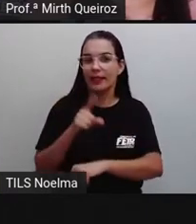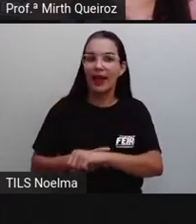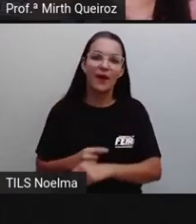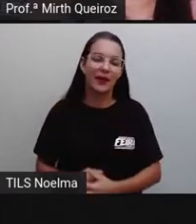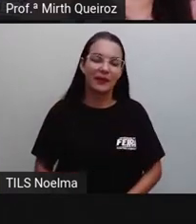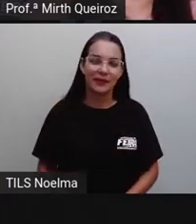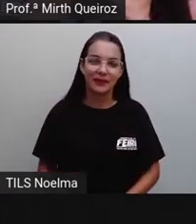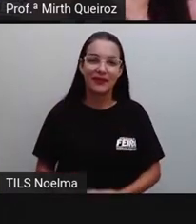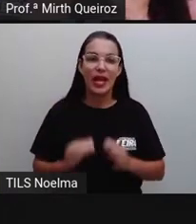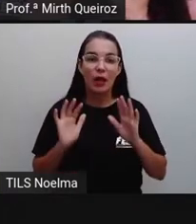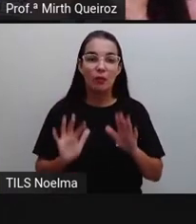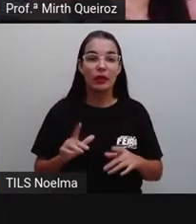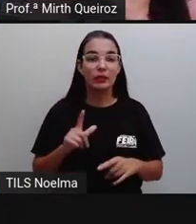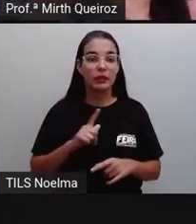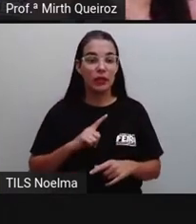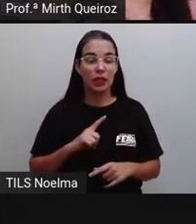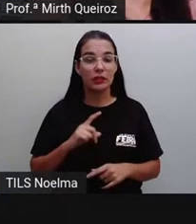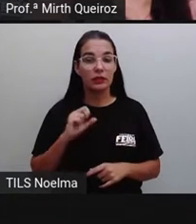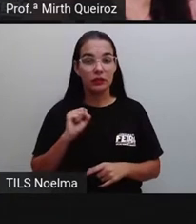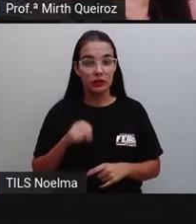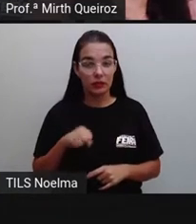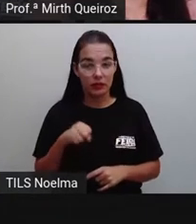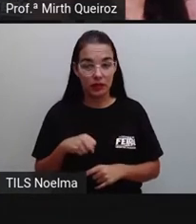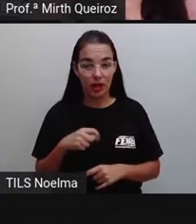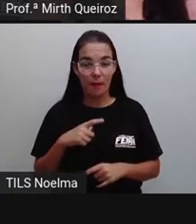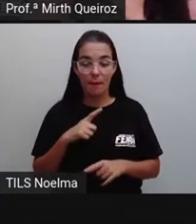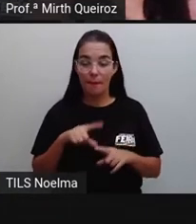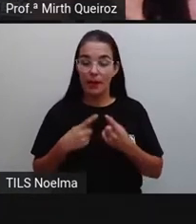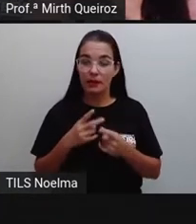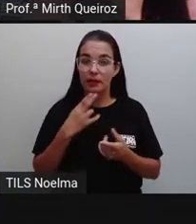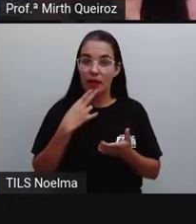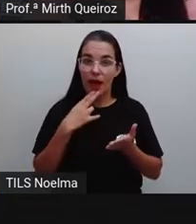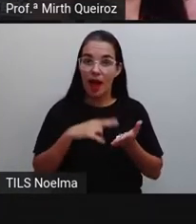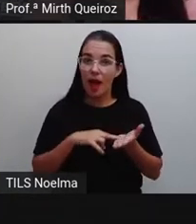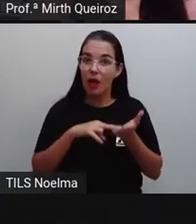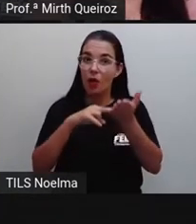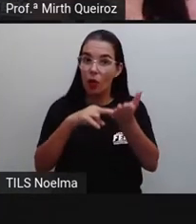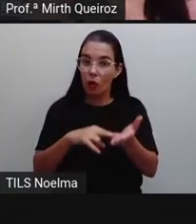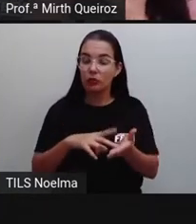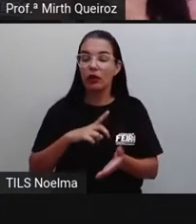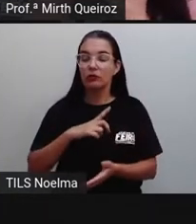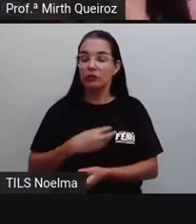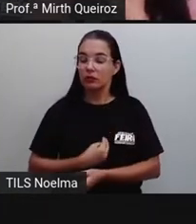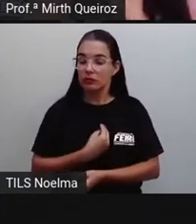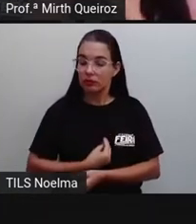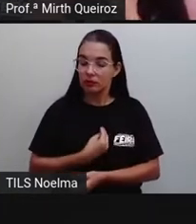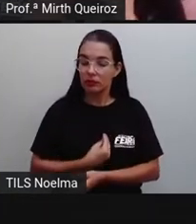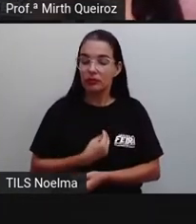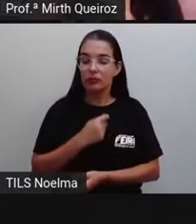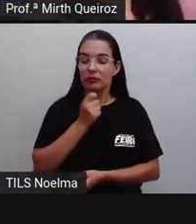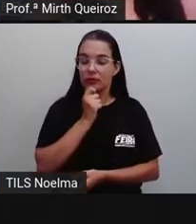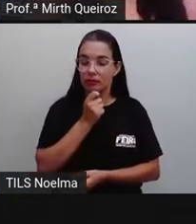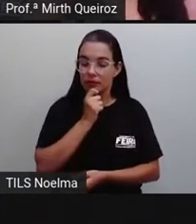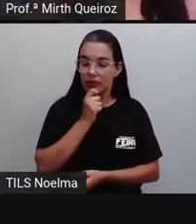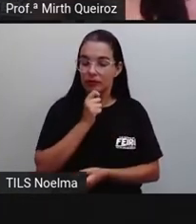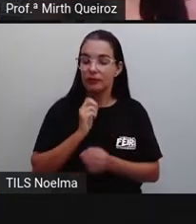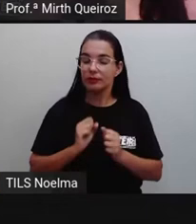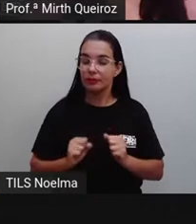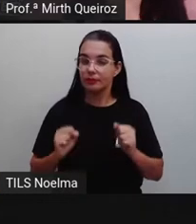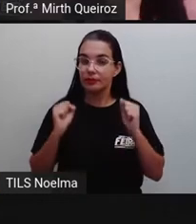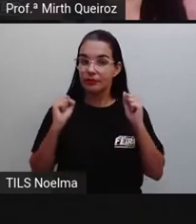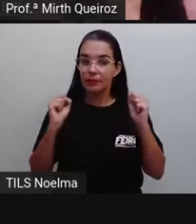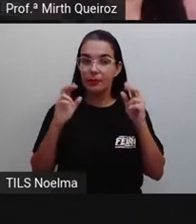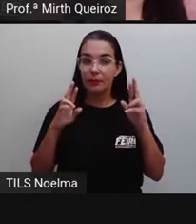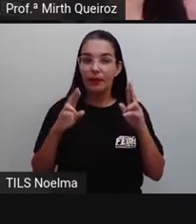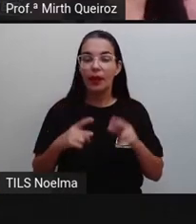gente tendo todo esse aparato tecnológico, a carta ainda está bastante presente aí como um forte meio de